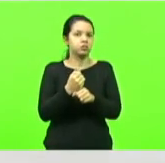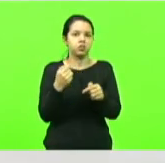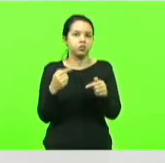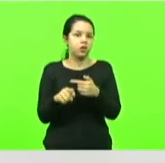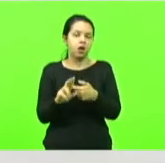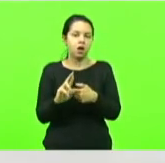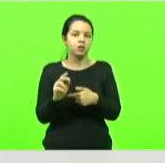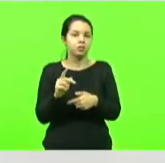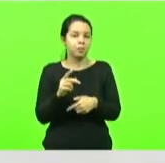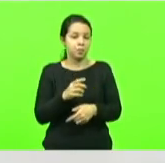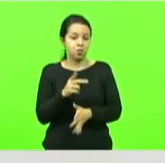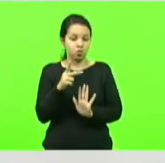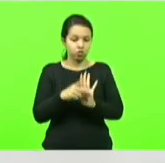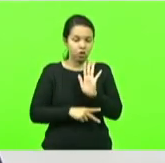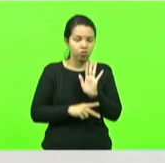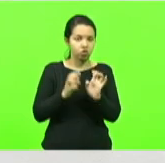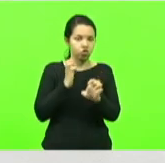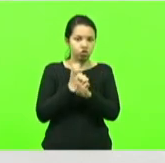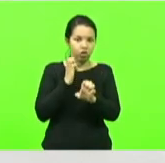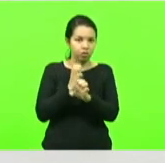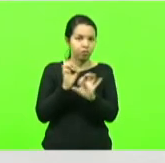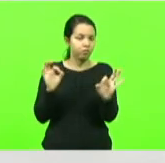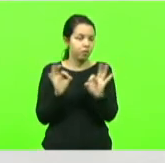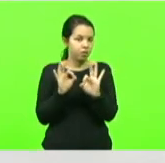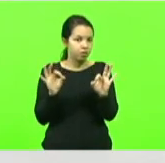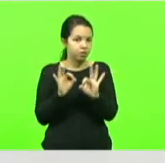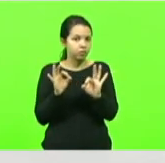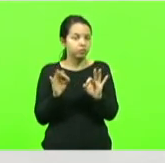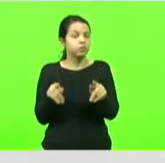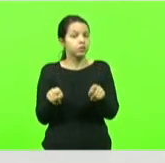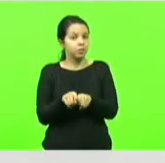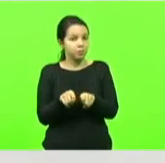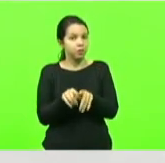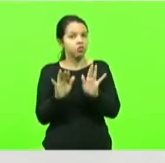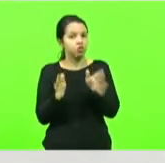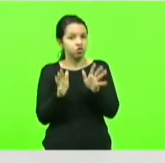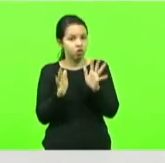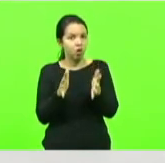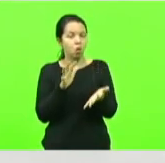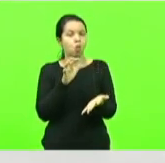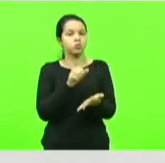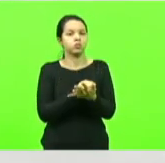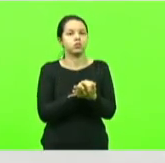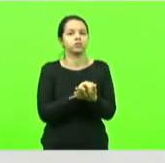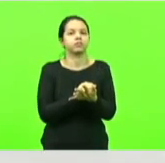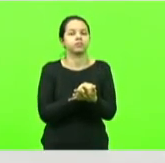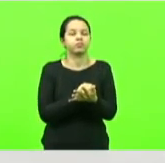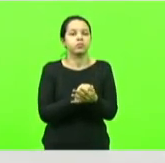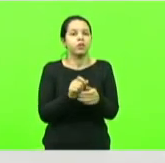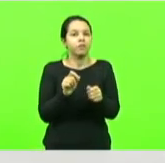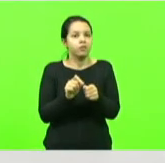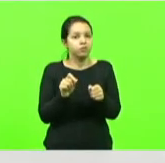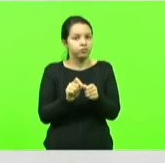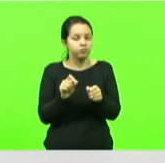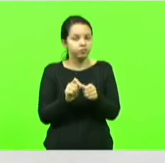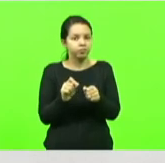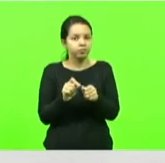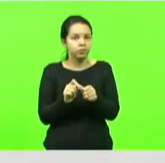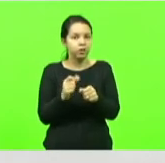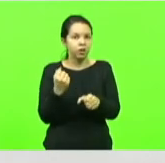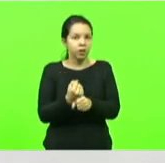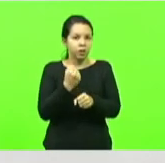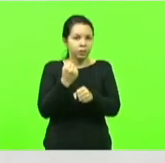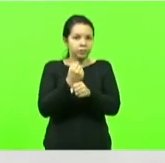o projeto de engenharia ao mesmo tempo já foi contratado a execução da obra do trecho